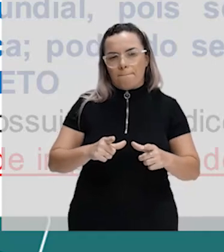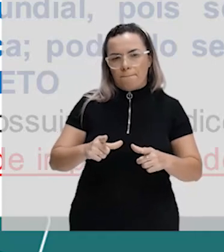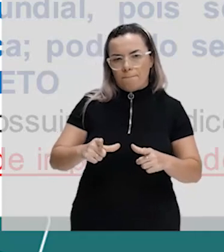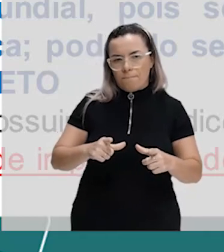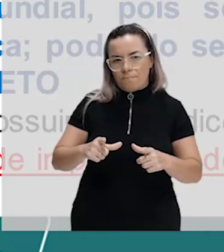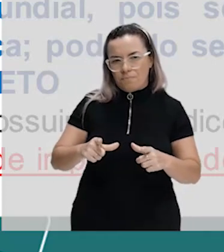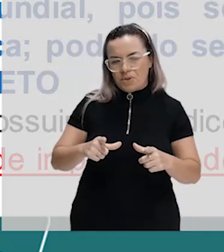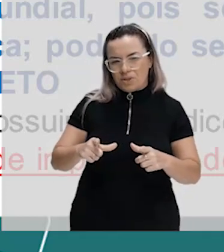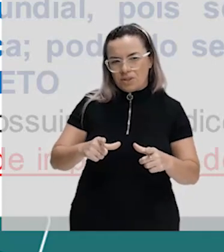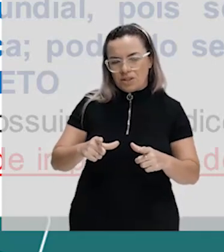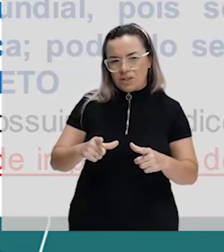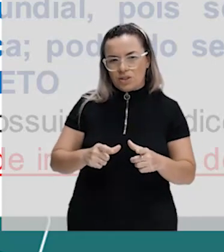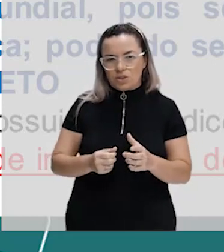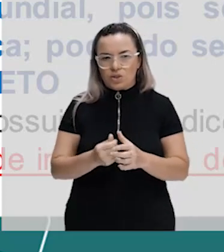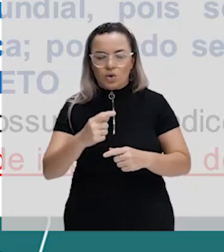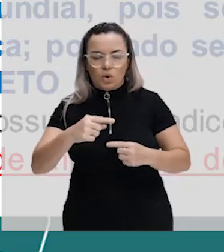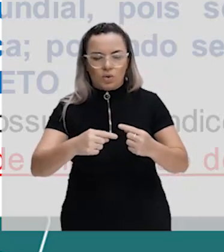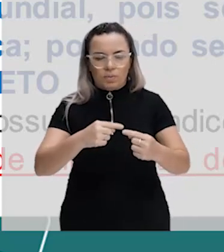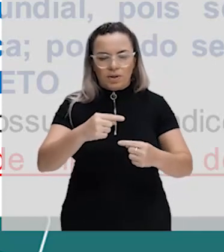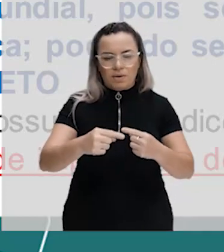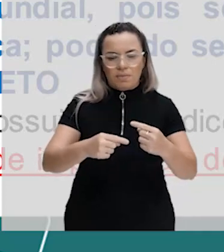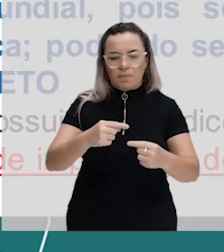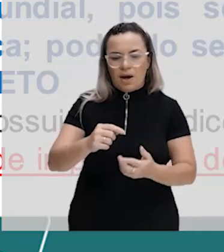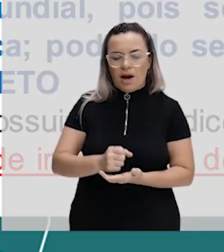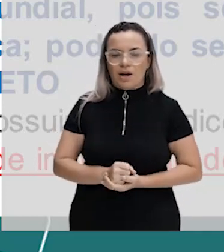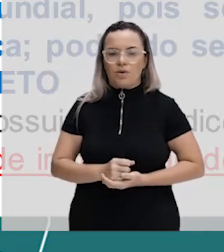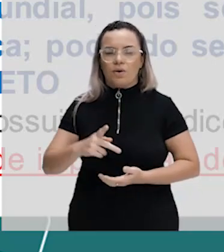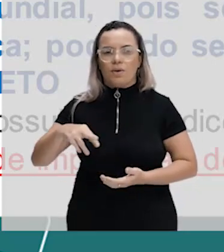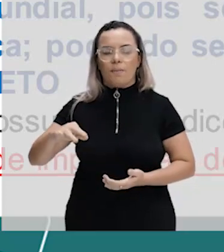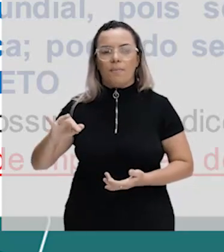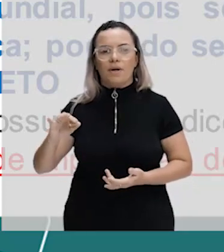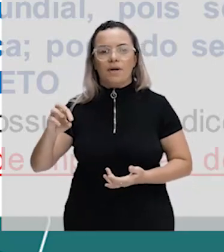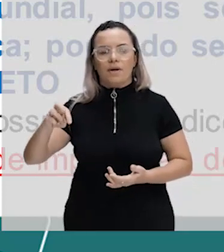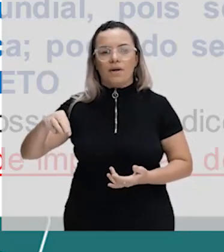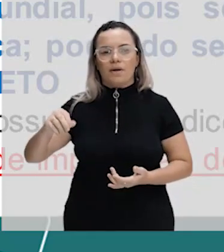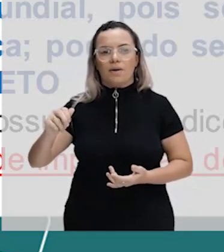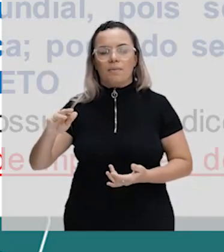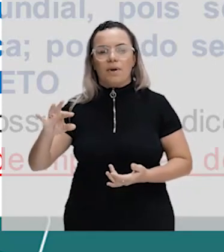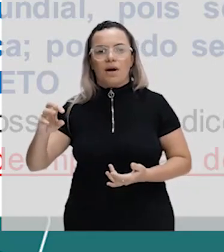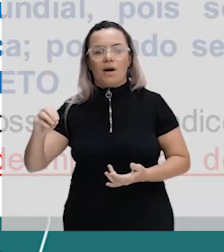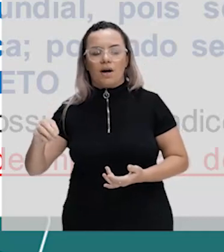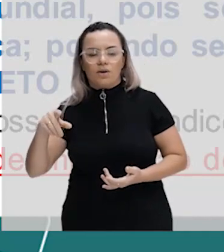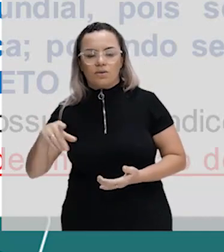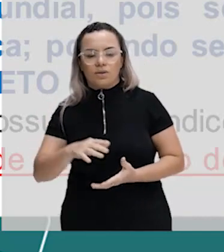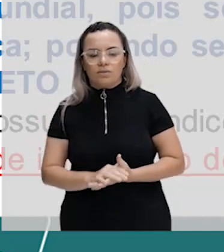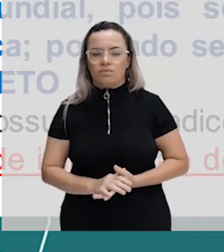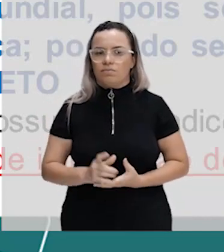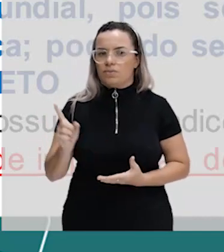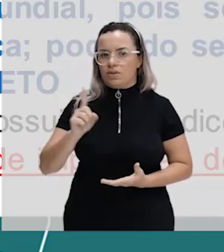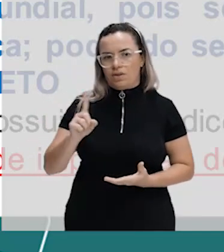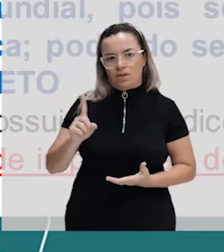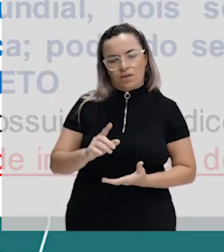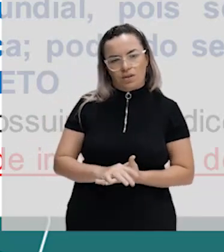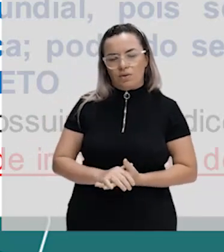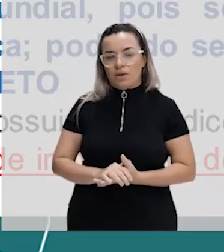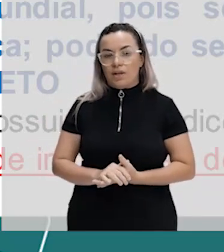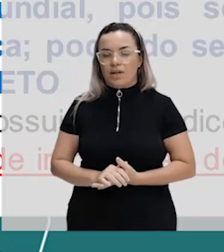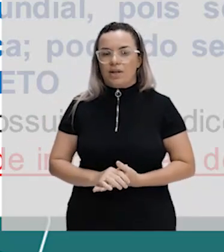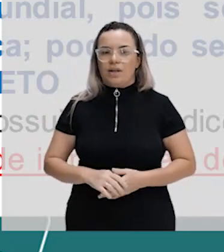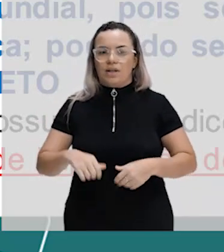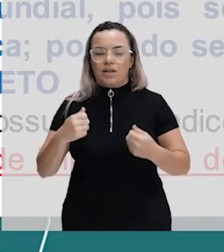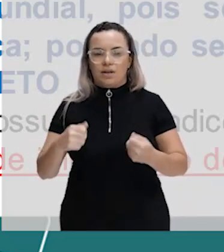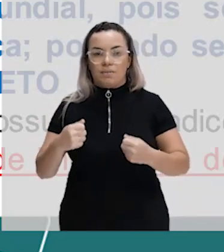exportação, galera. O Brasil, ele principalmente recebe produtos importados, mas principalmente do setor terciário, que é o